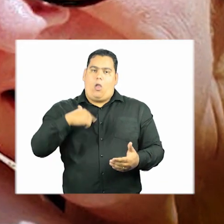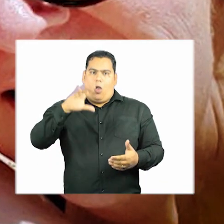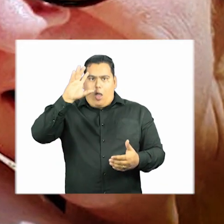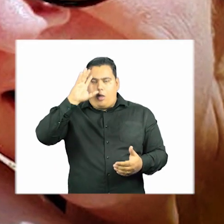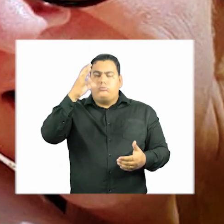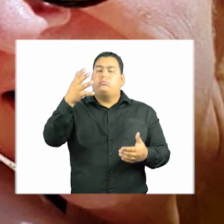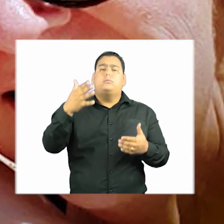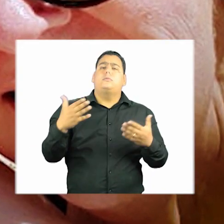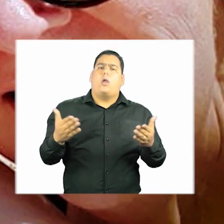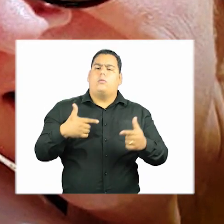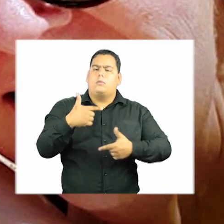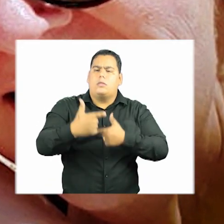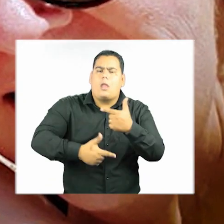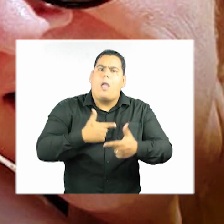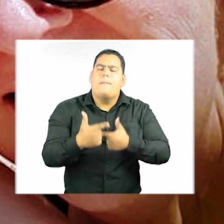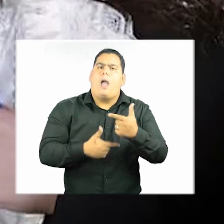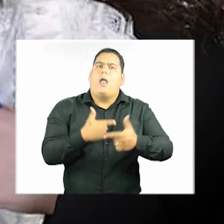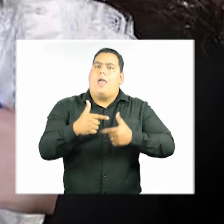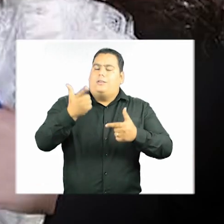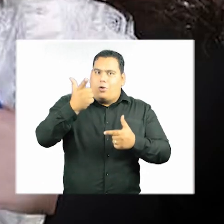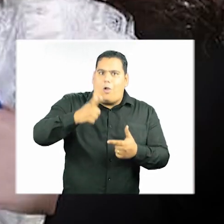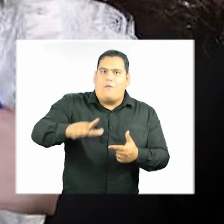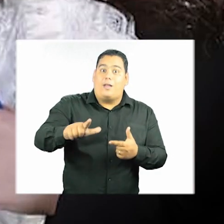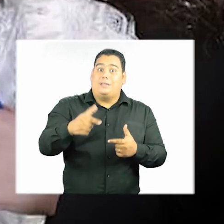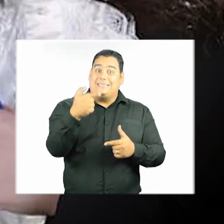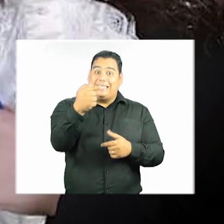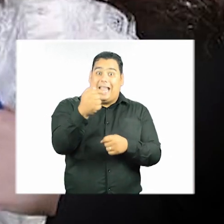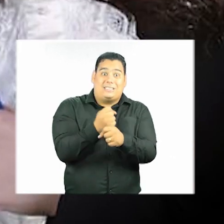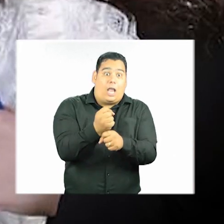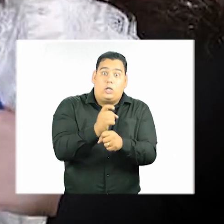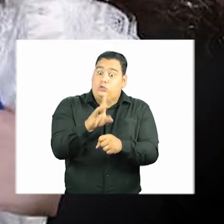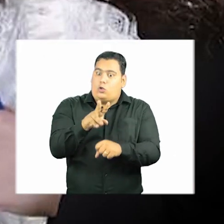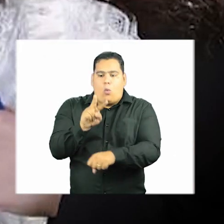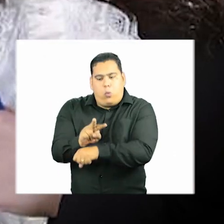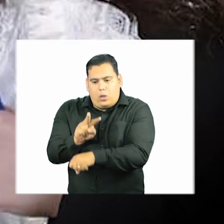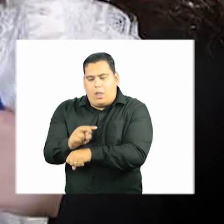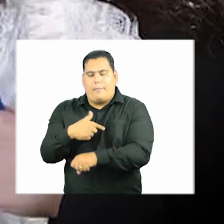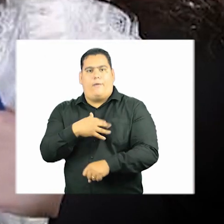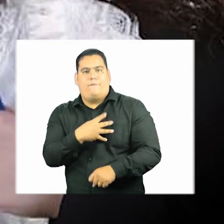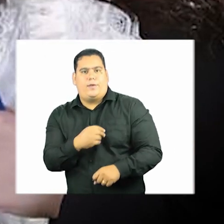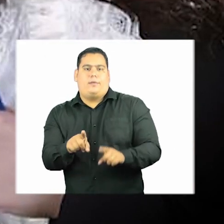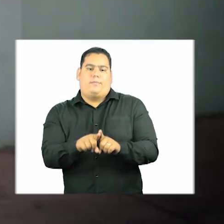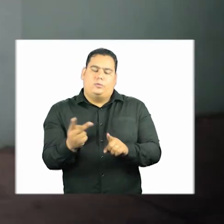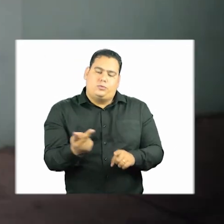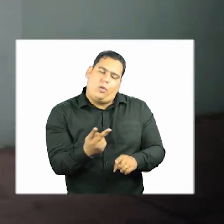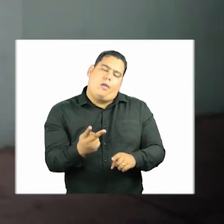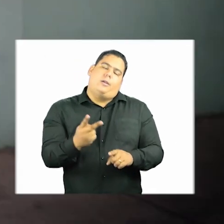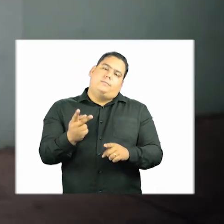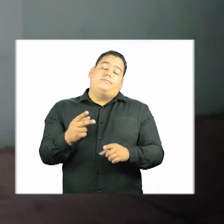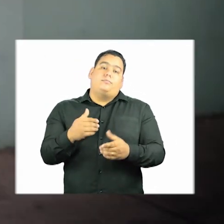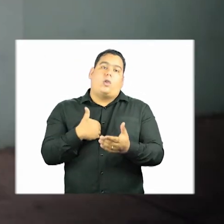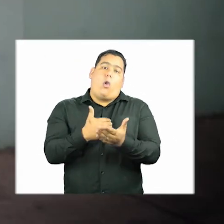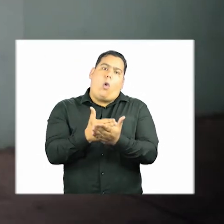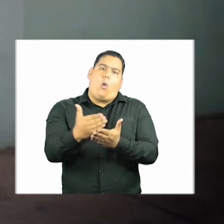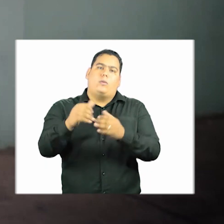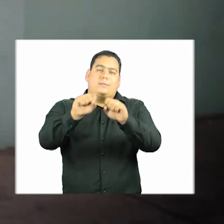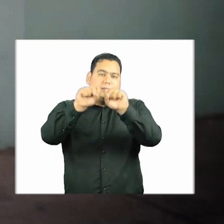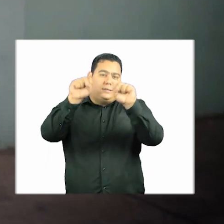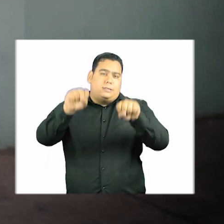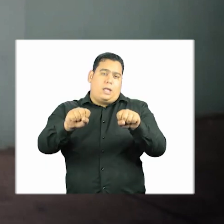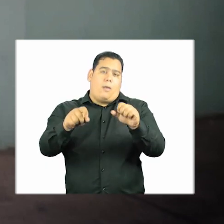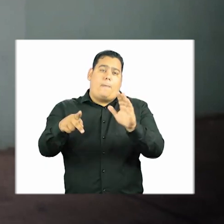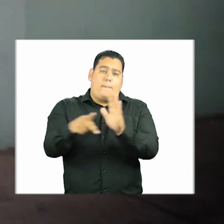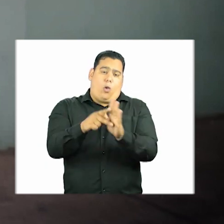eu resolvi, então, trabalhar novamente. Fiquei 7 anos só cuidando dela e do meu filho. Comecei num